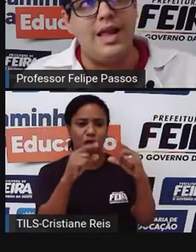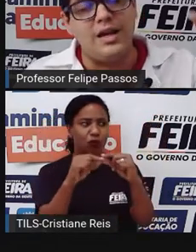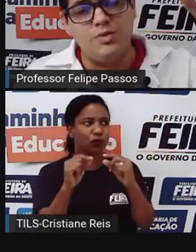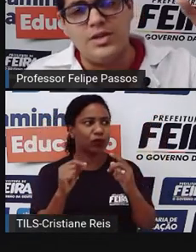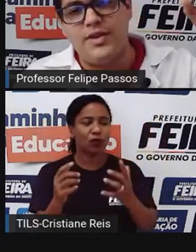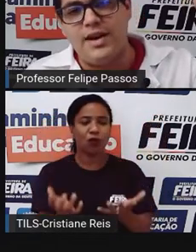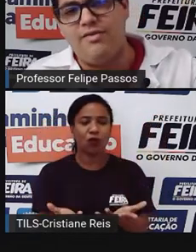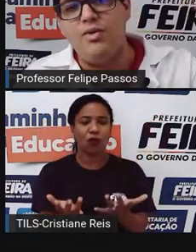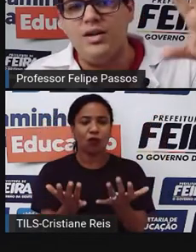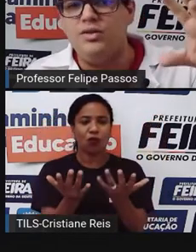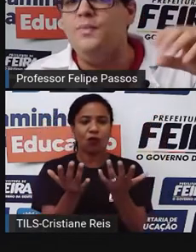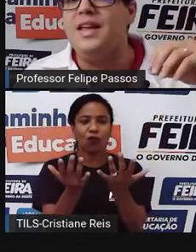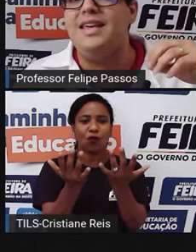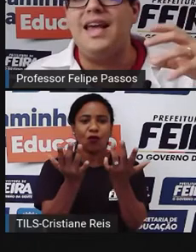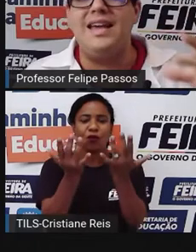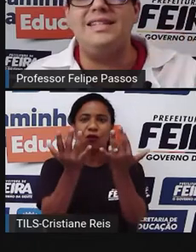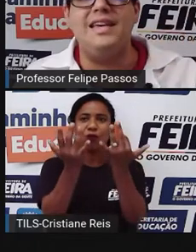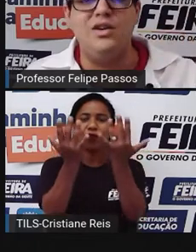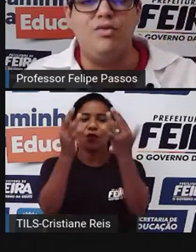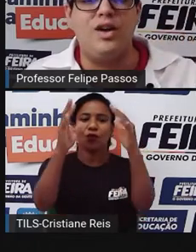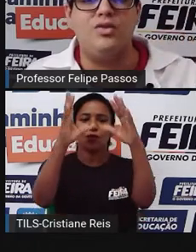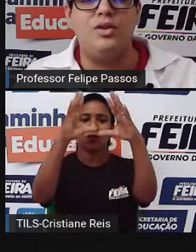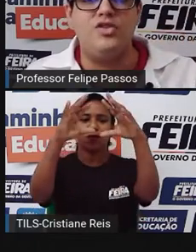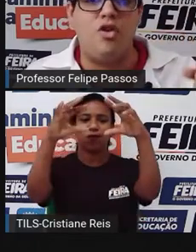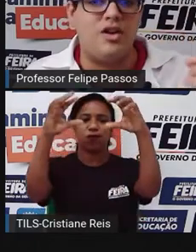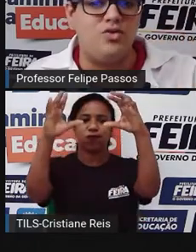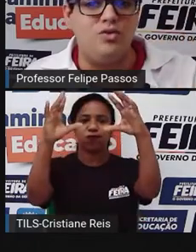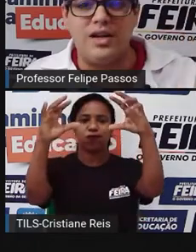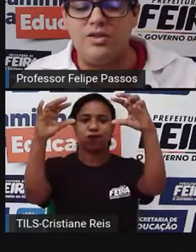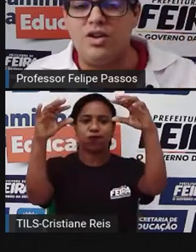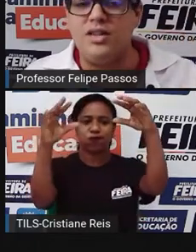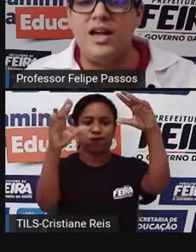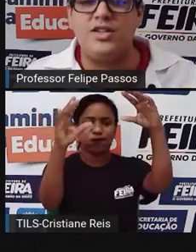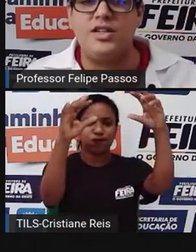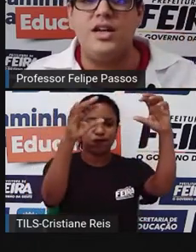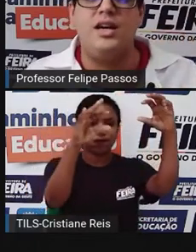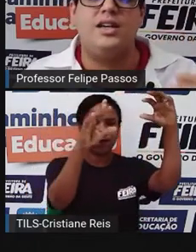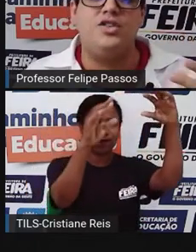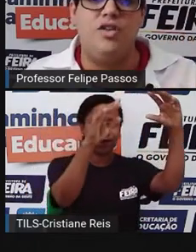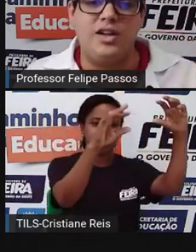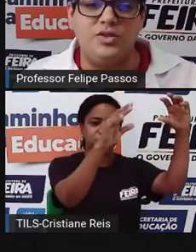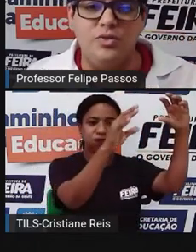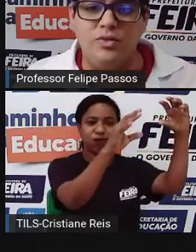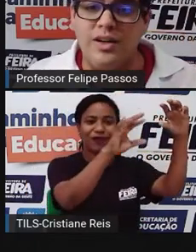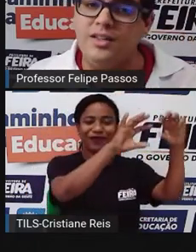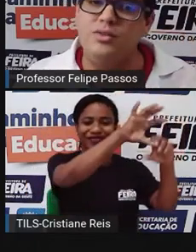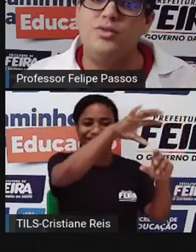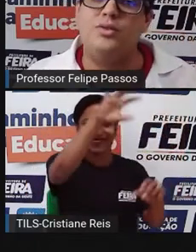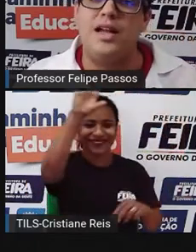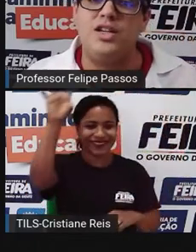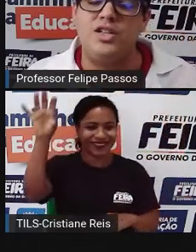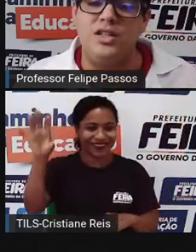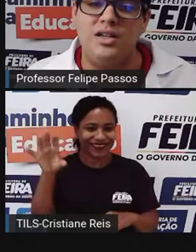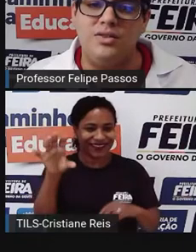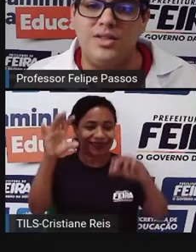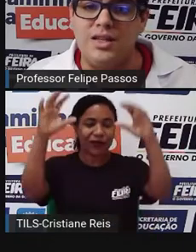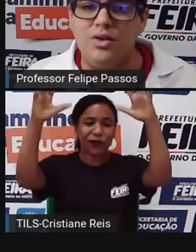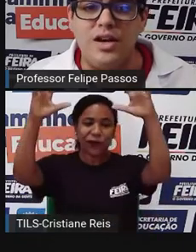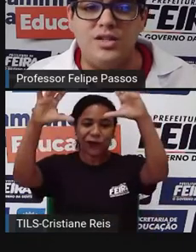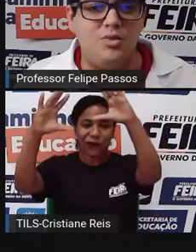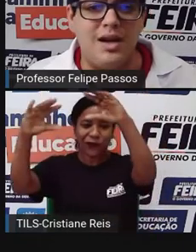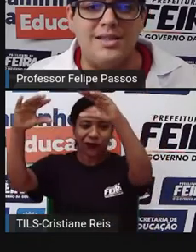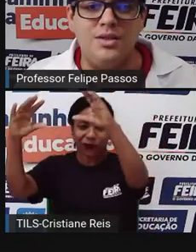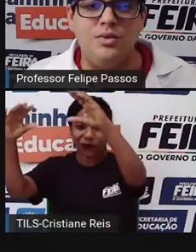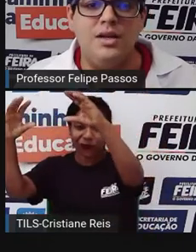lá na atmosfera voando, e é esse rio voador que joga chuva aqui no Nordeste, que joga chuva no Sudeste, no